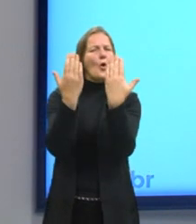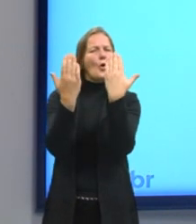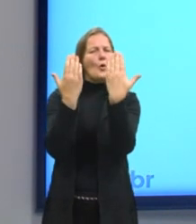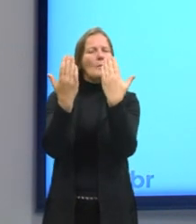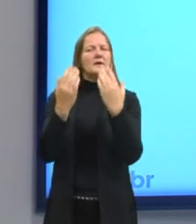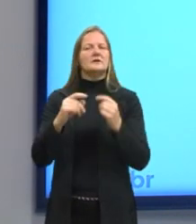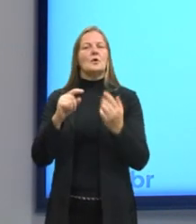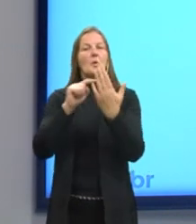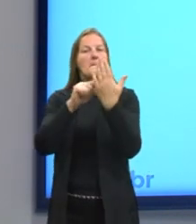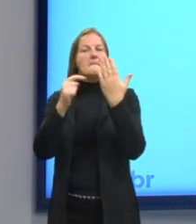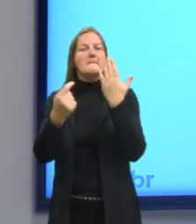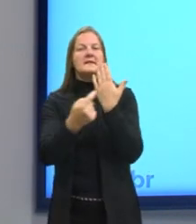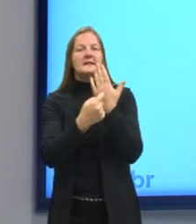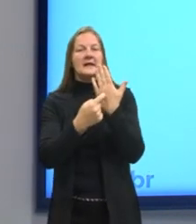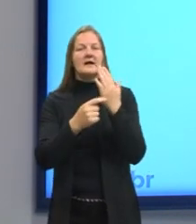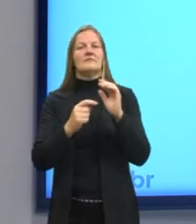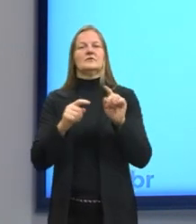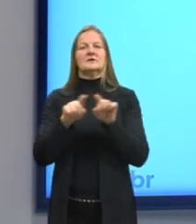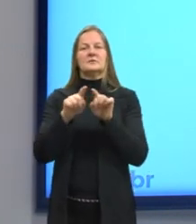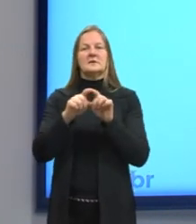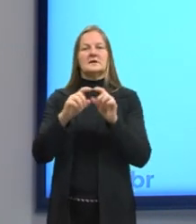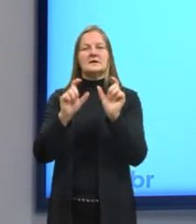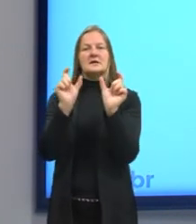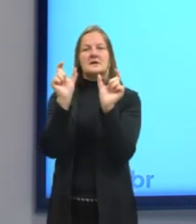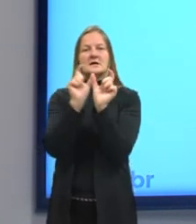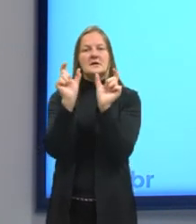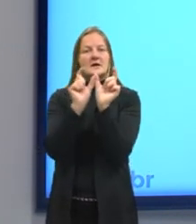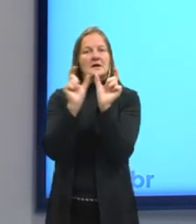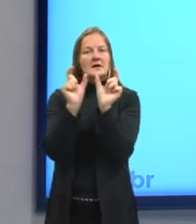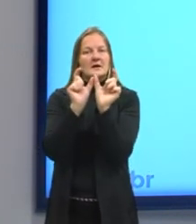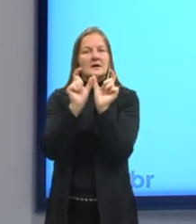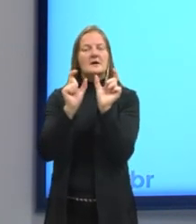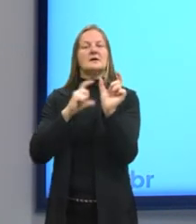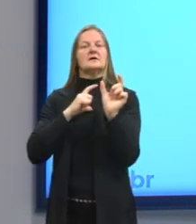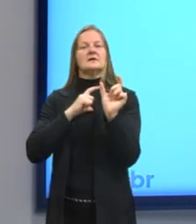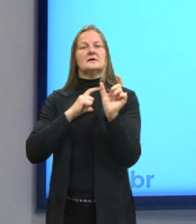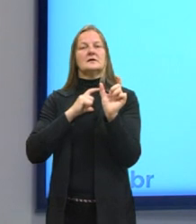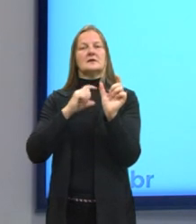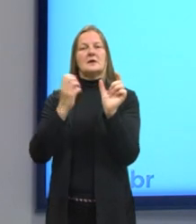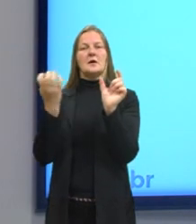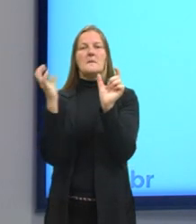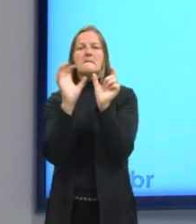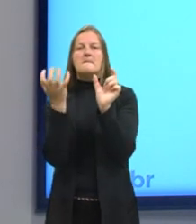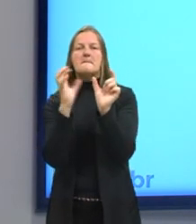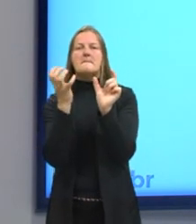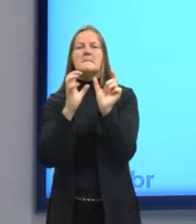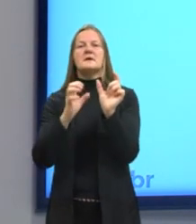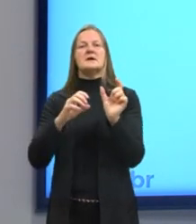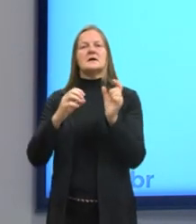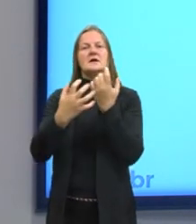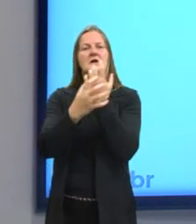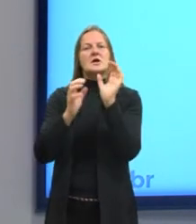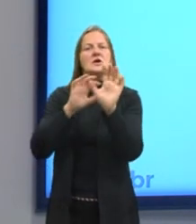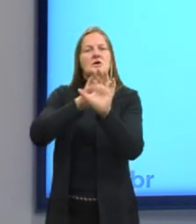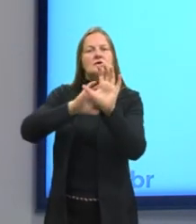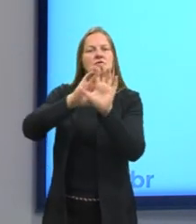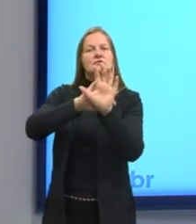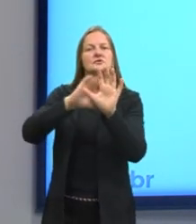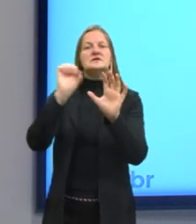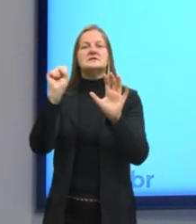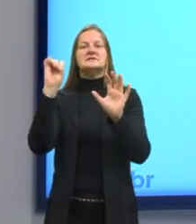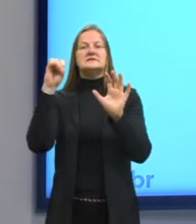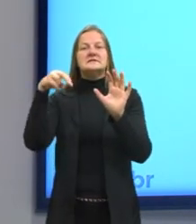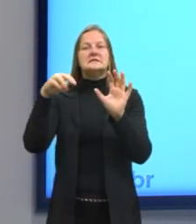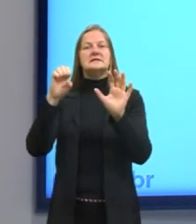a metáfora, a catacrese, a metonímia, a antonomásia, a sinestesia e a